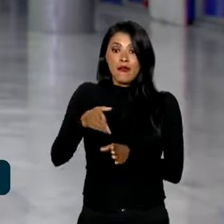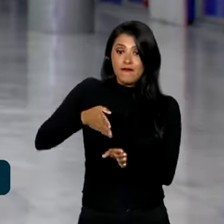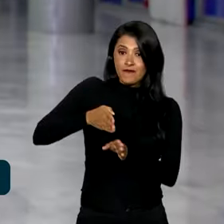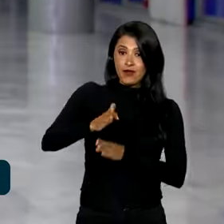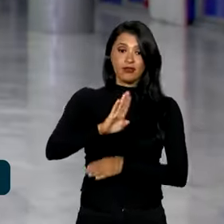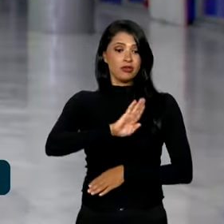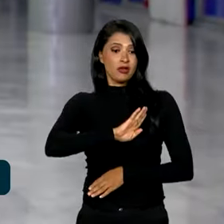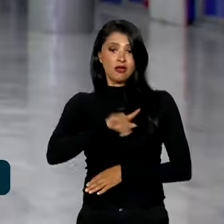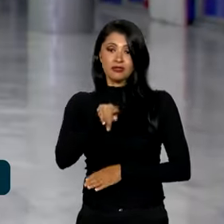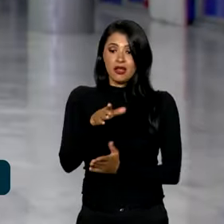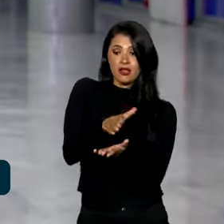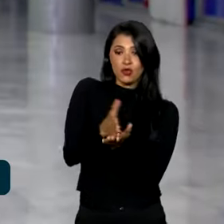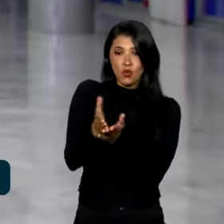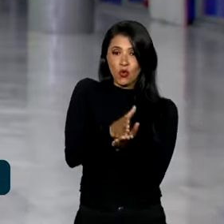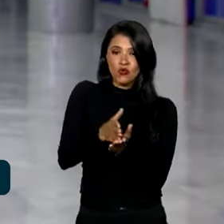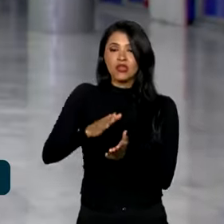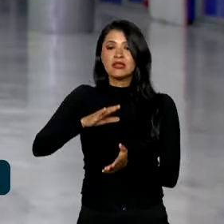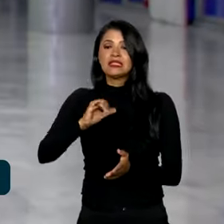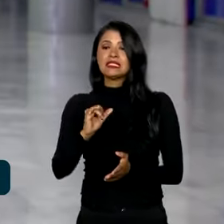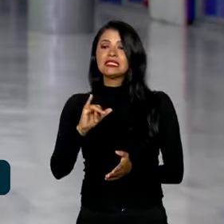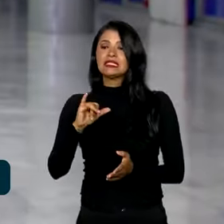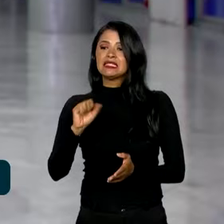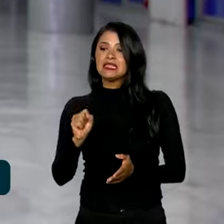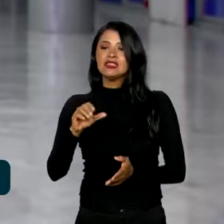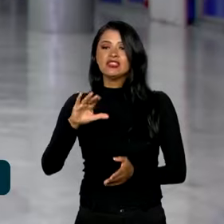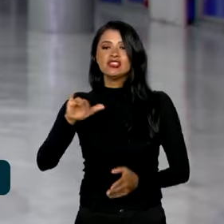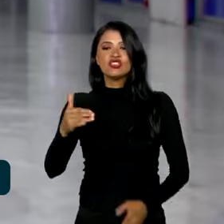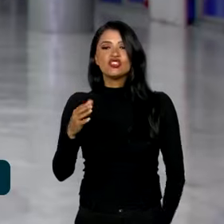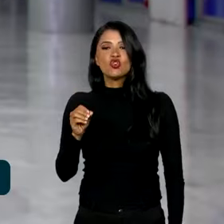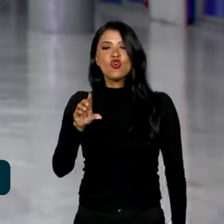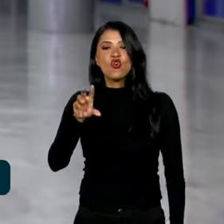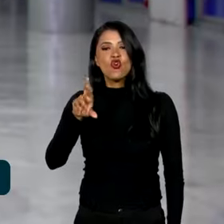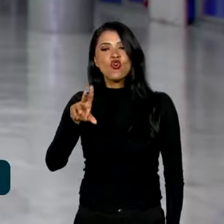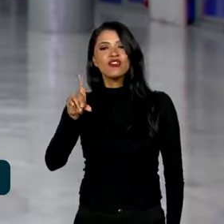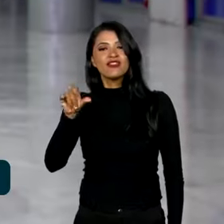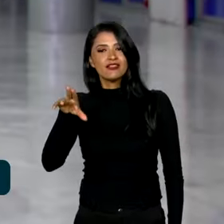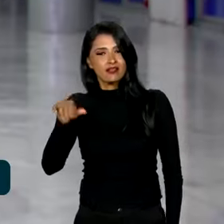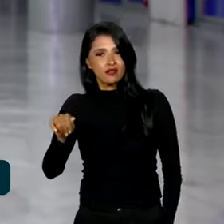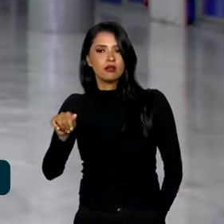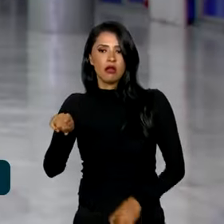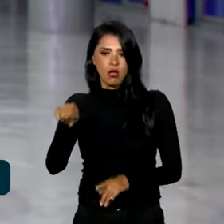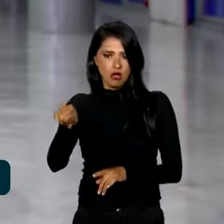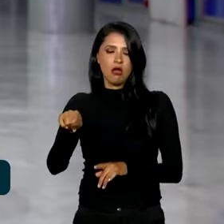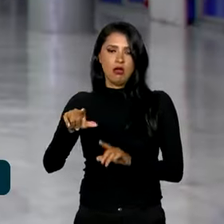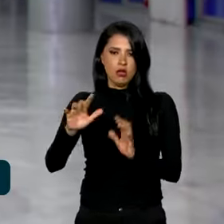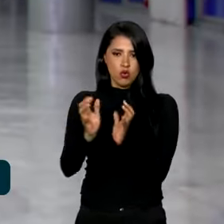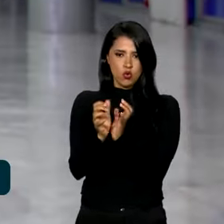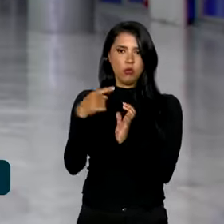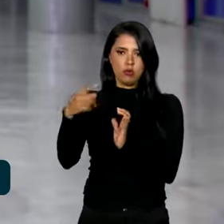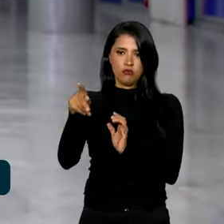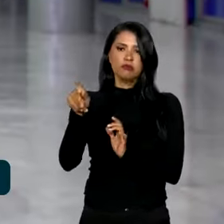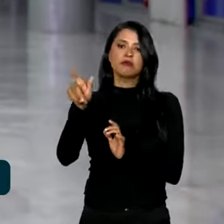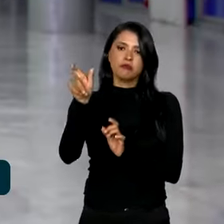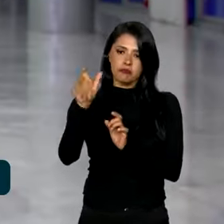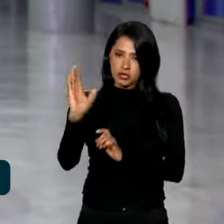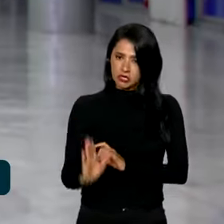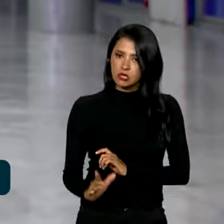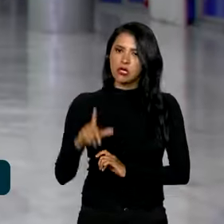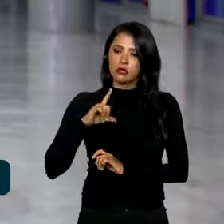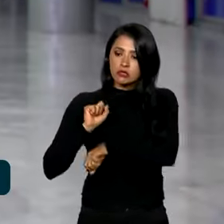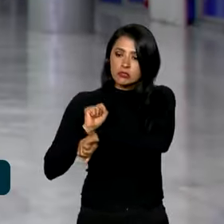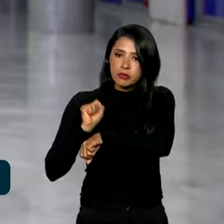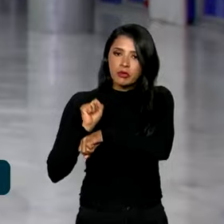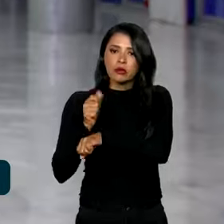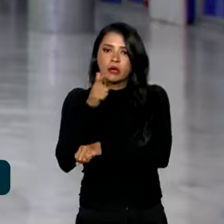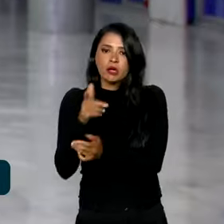fronteira com a Cisjordânia, outro grupo de brasileiros, de 34 brasileiros, ainda aguarda autorização para cruzar